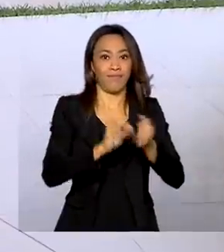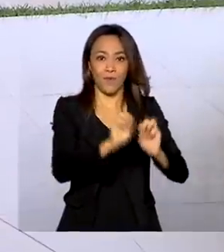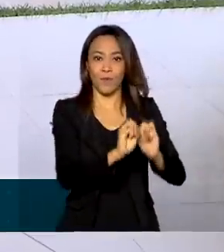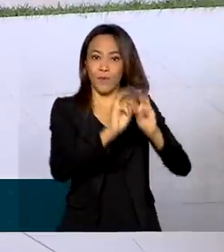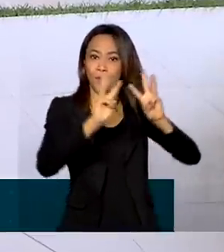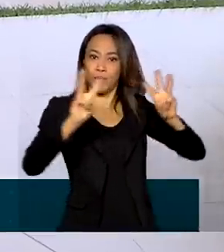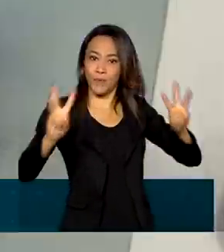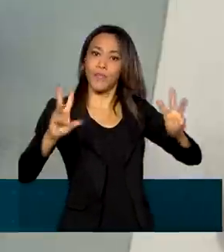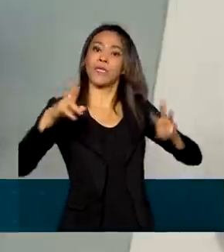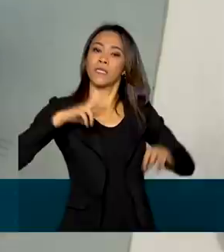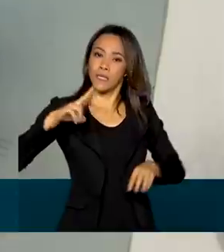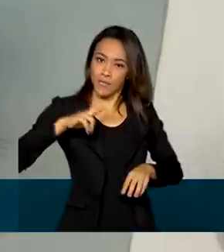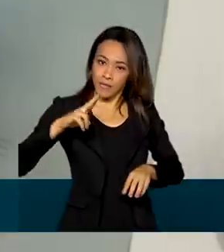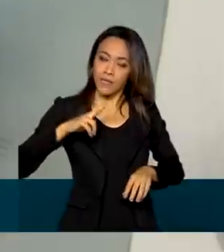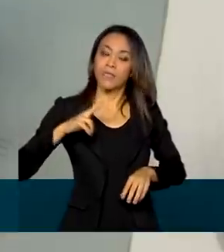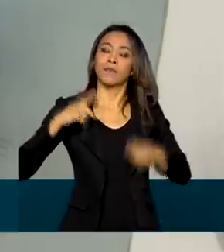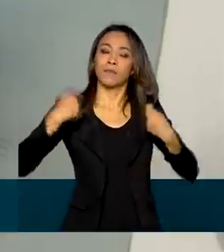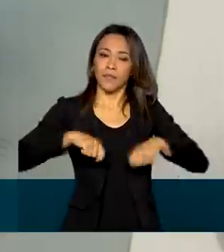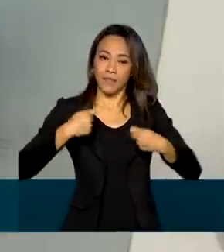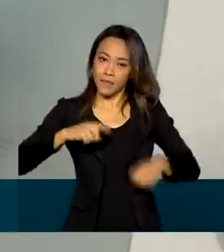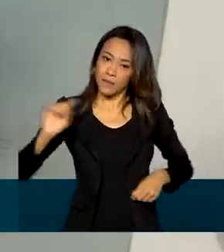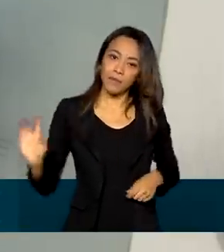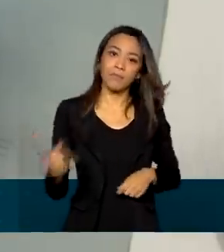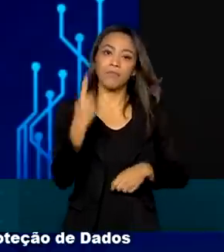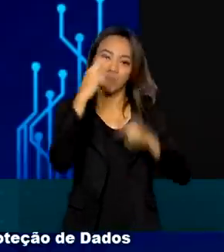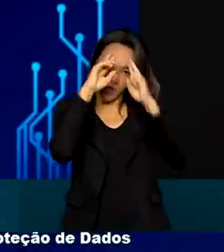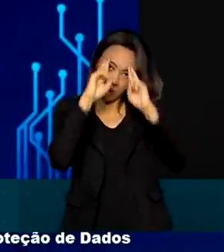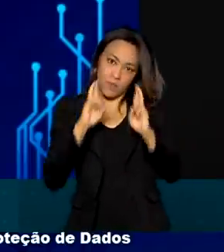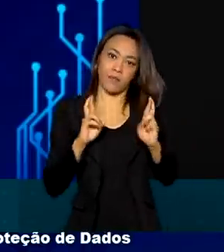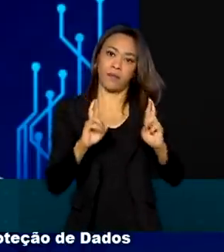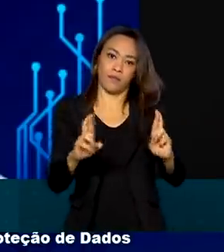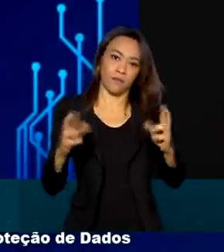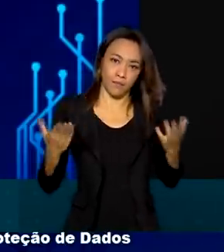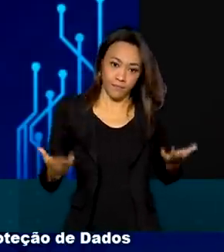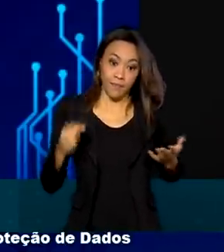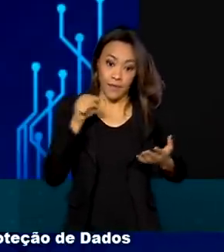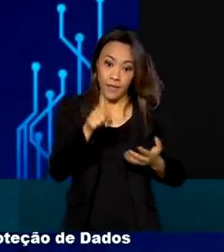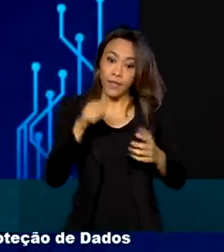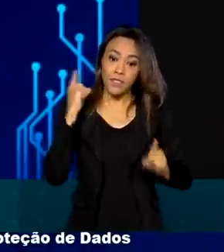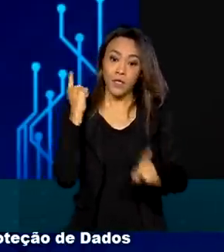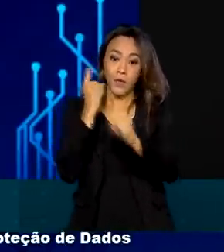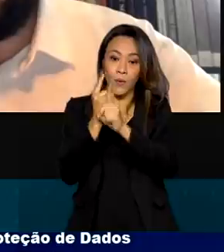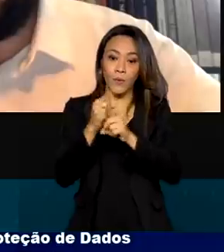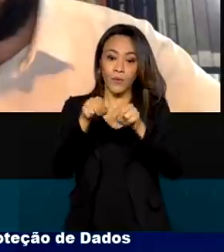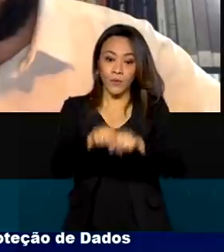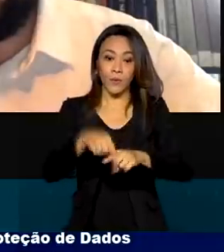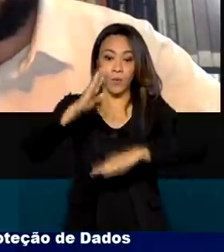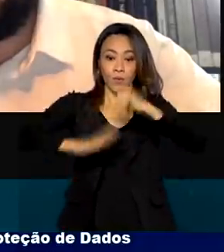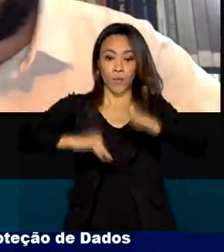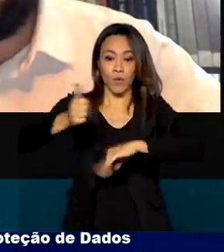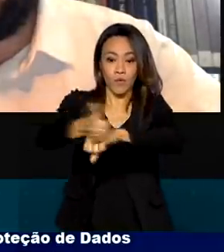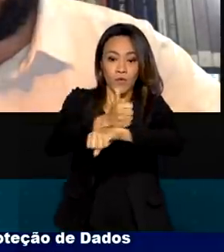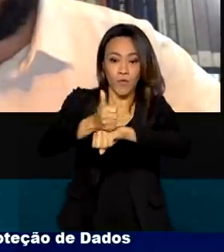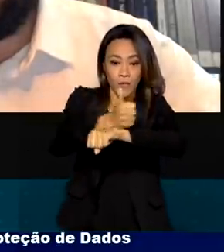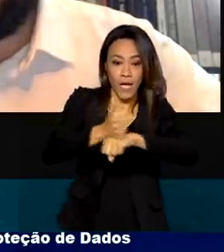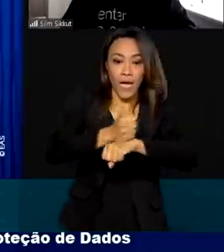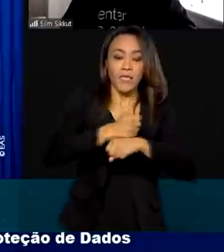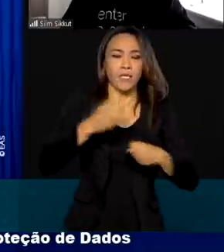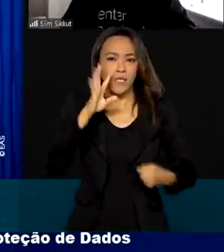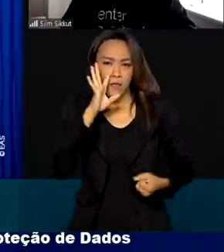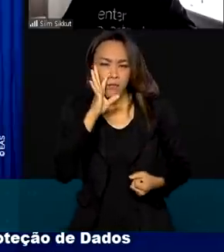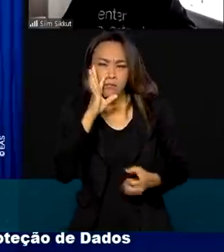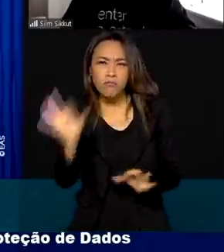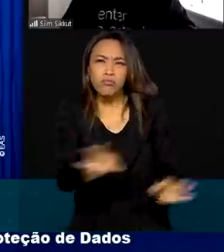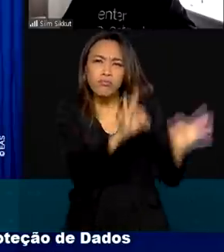e que a privacidade deve vir em primeiro lugar. Neste encontro com especialistas, os servidores puderam conhecer